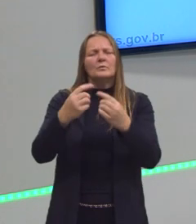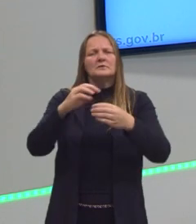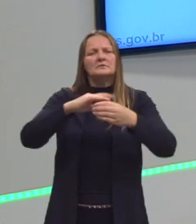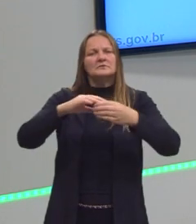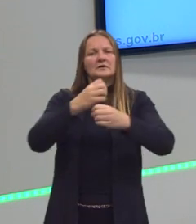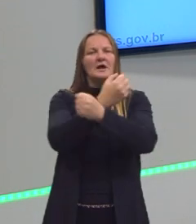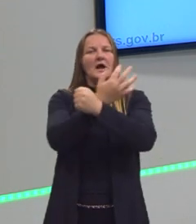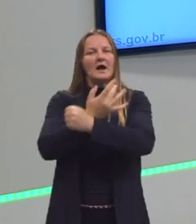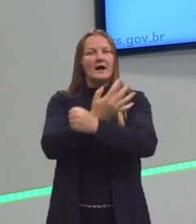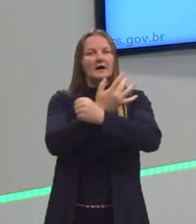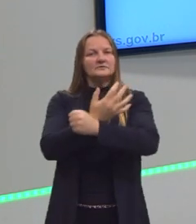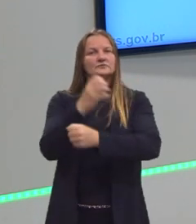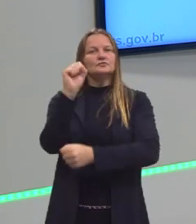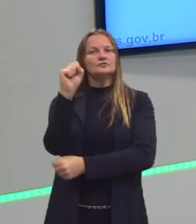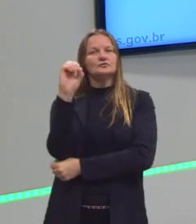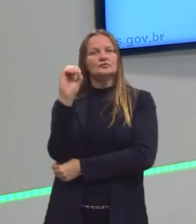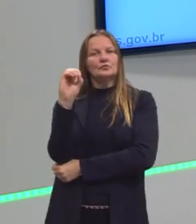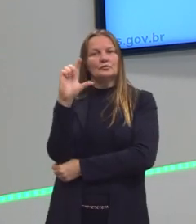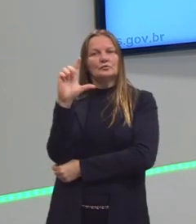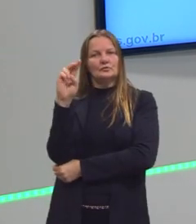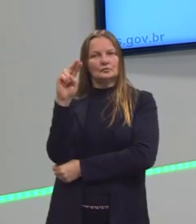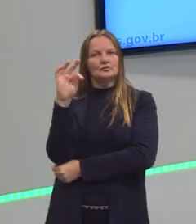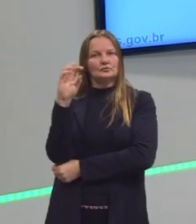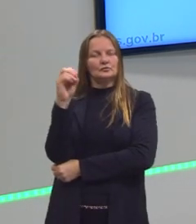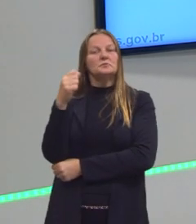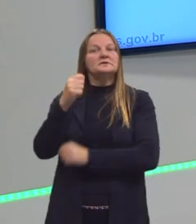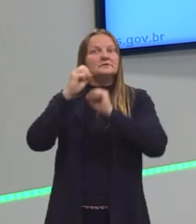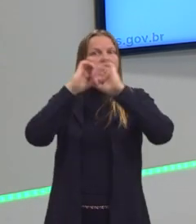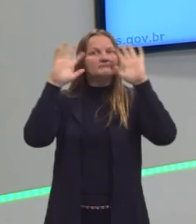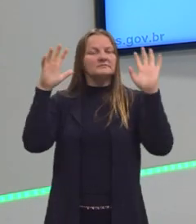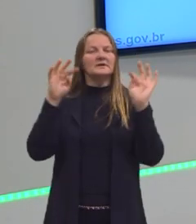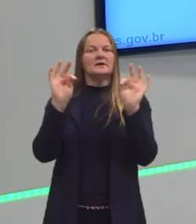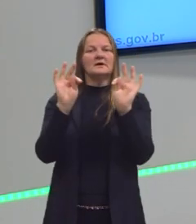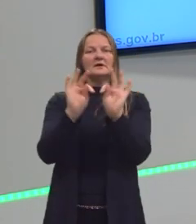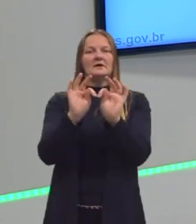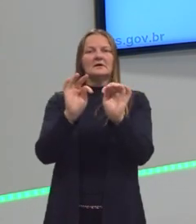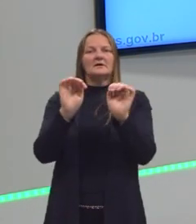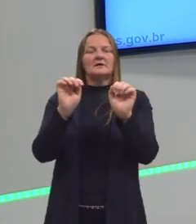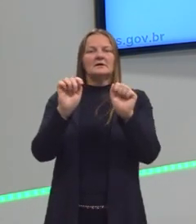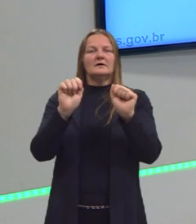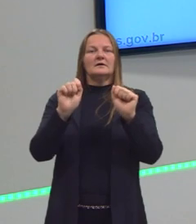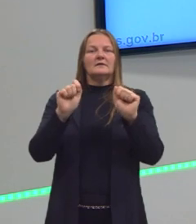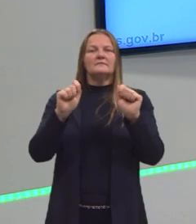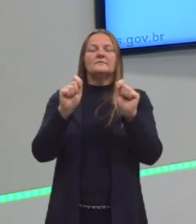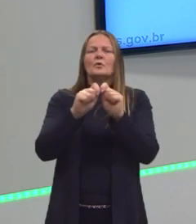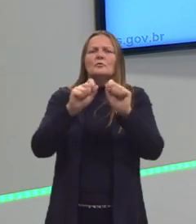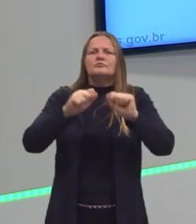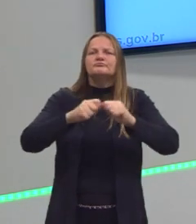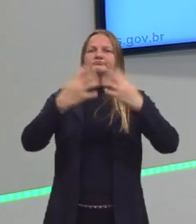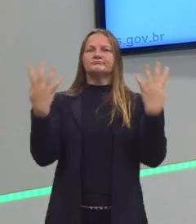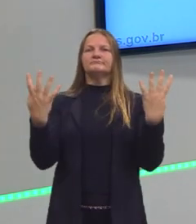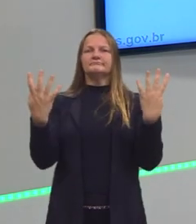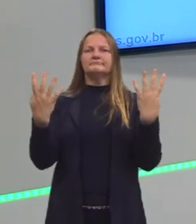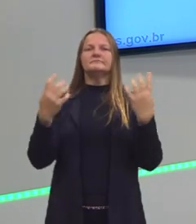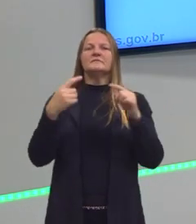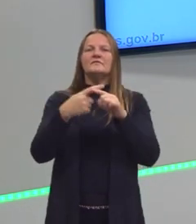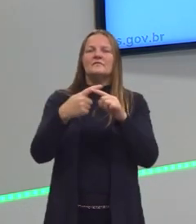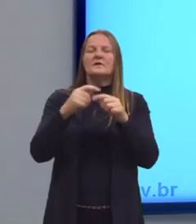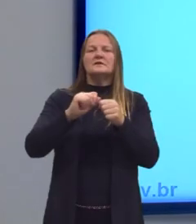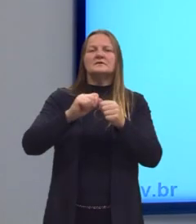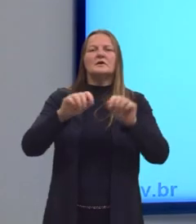massa do soluto. Então, precisa entender a estequiometria, lembrar um pouquinho de estequiometria e lembrar algumas